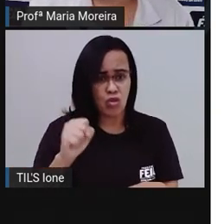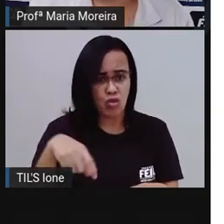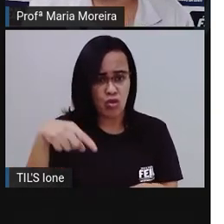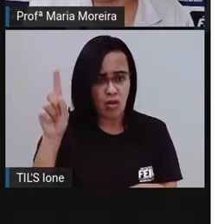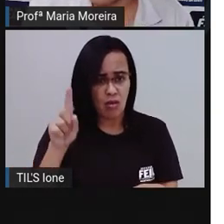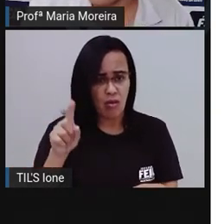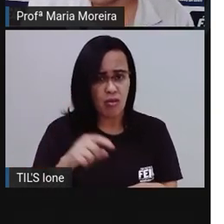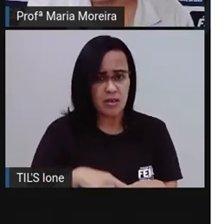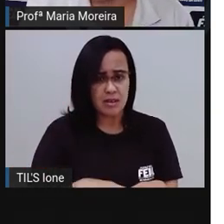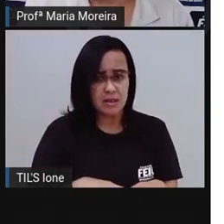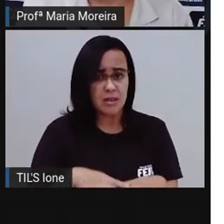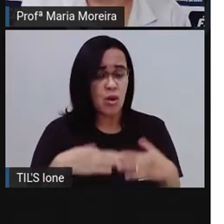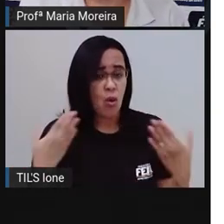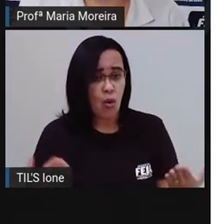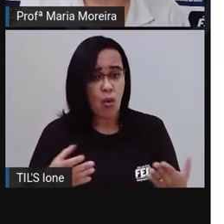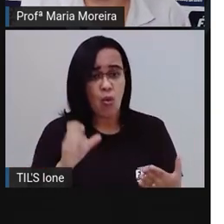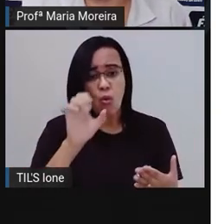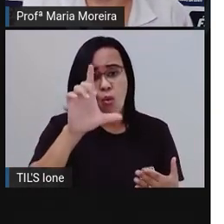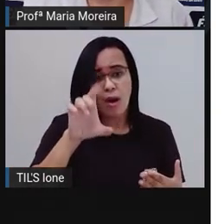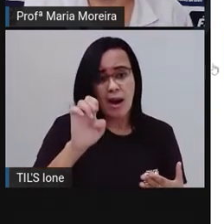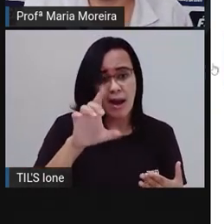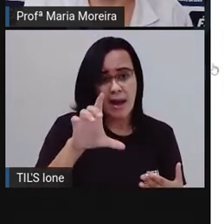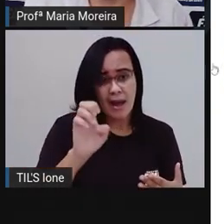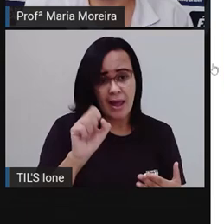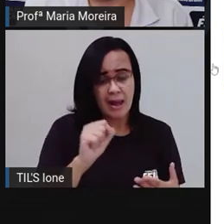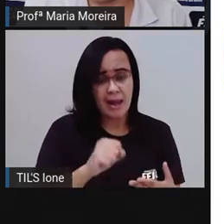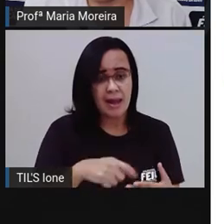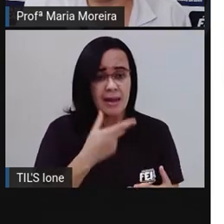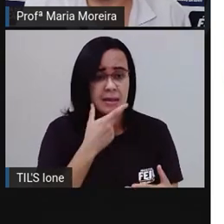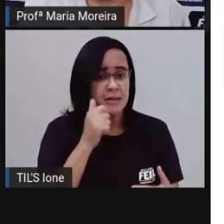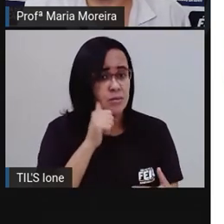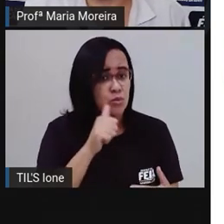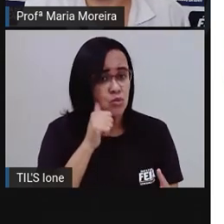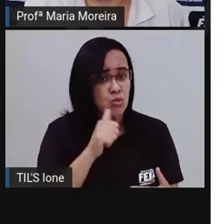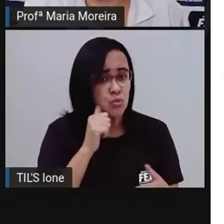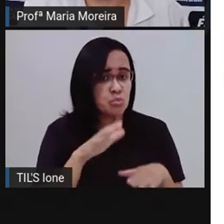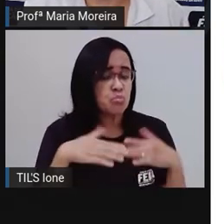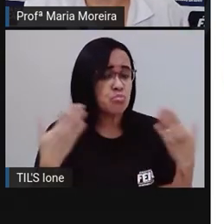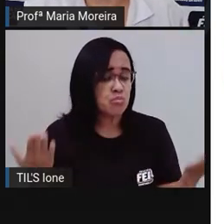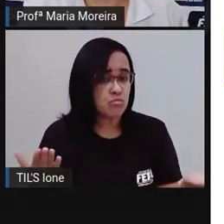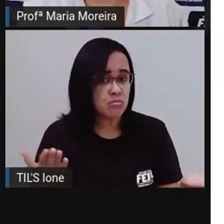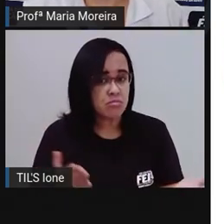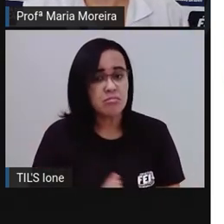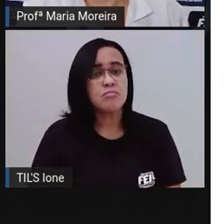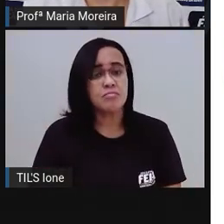ela partiu, né? Porque estava cansada. Pois estava cansada. Vamos ver?